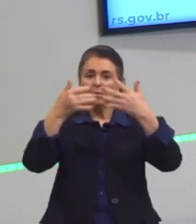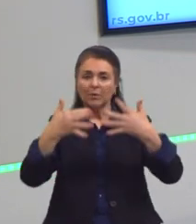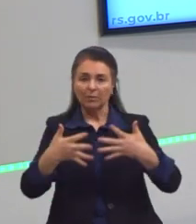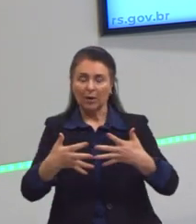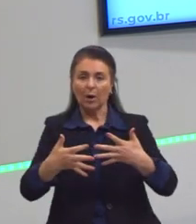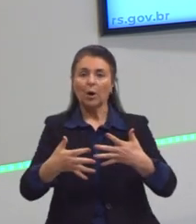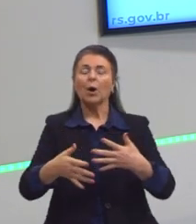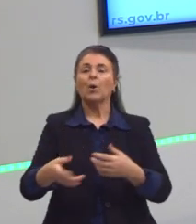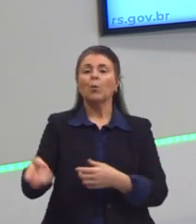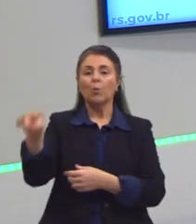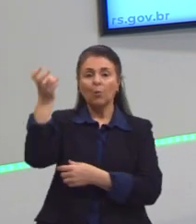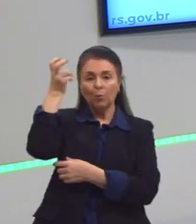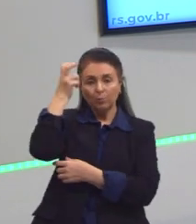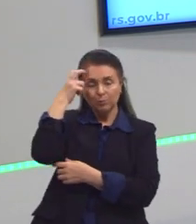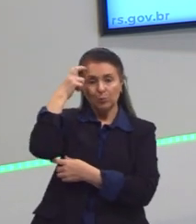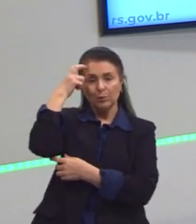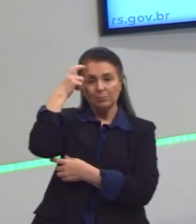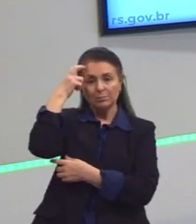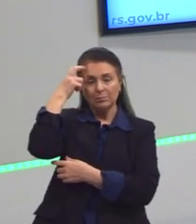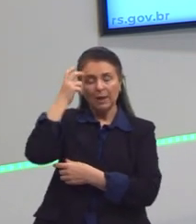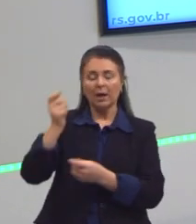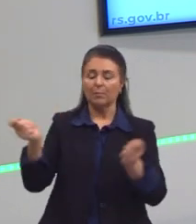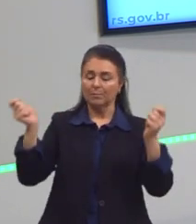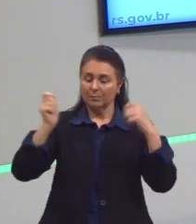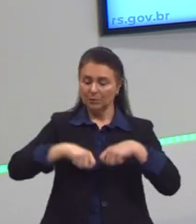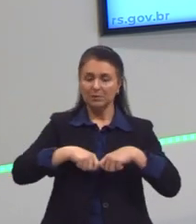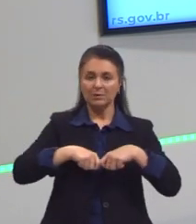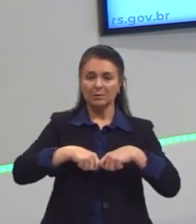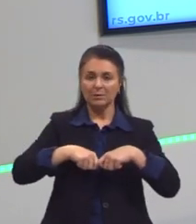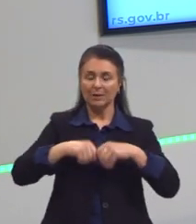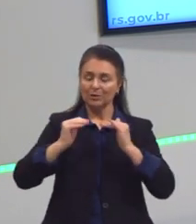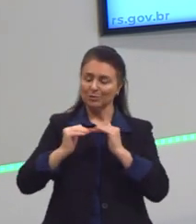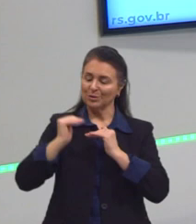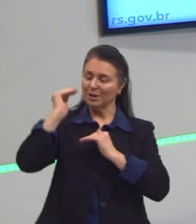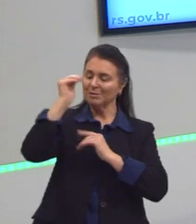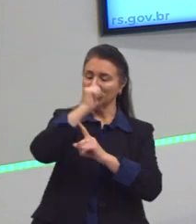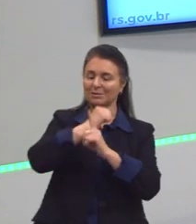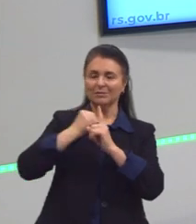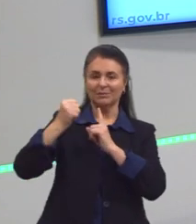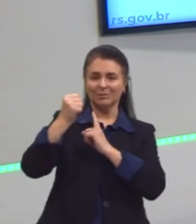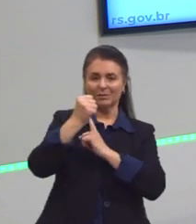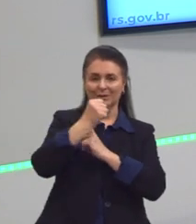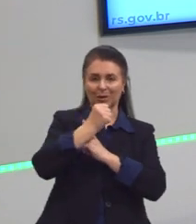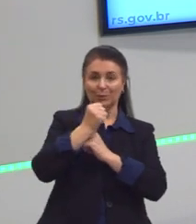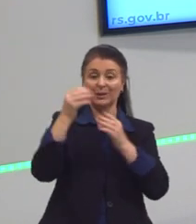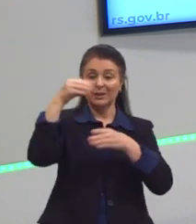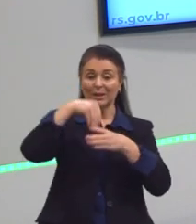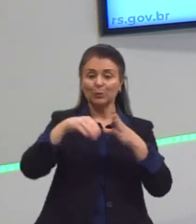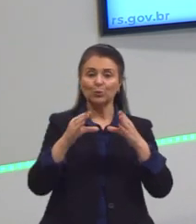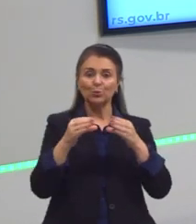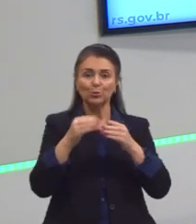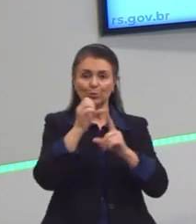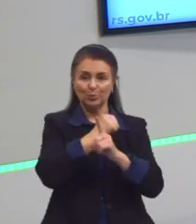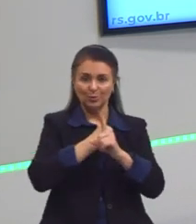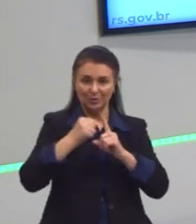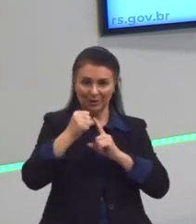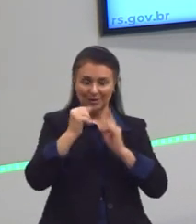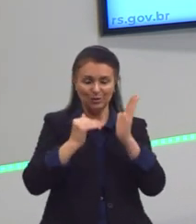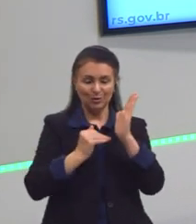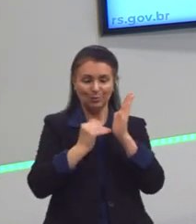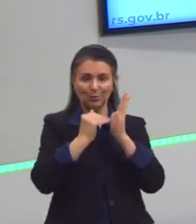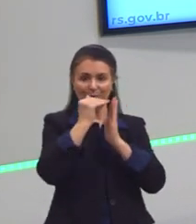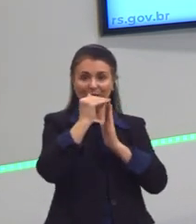capital cultural como possibilidade de ascensão social nas classes sociais, de mobilidade social.